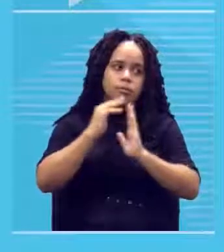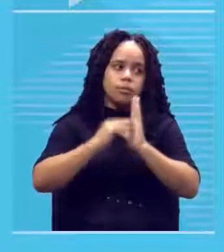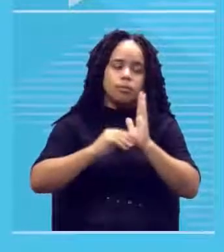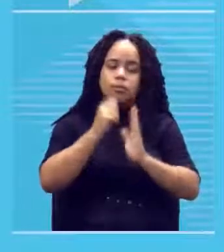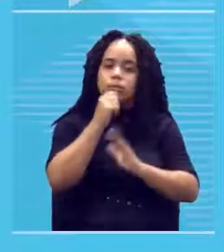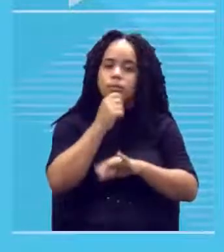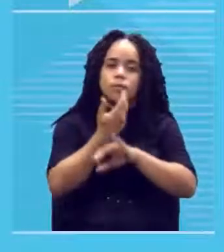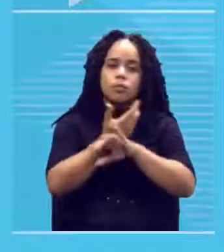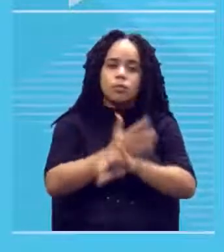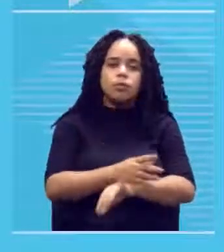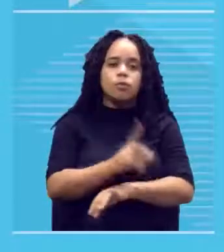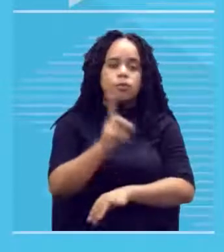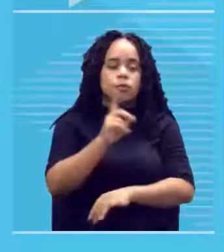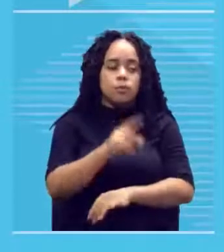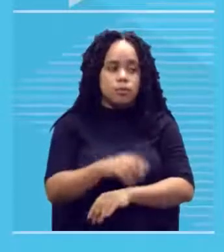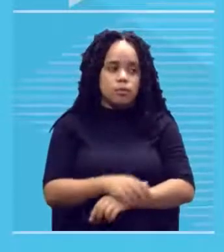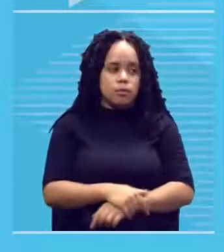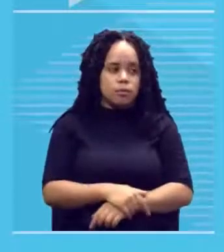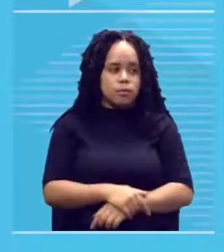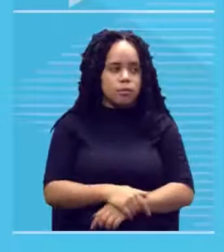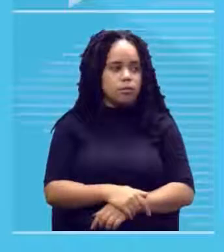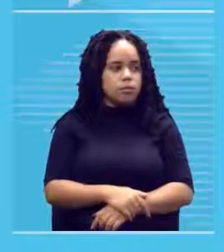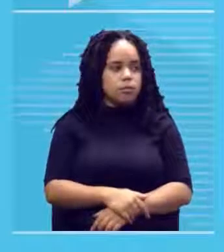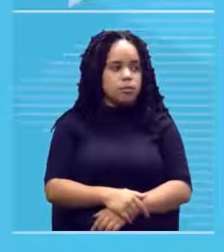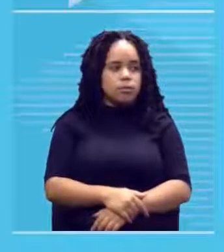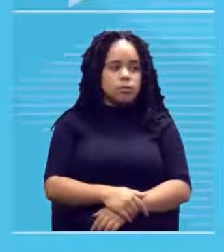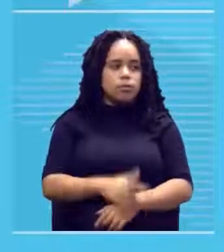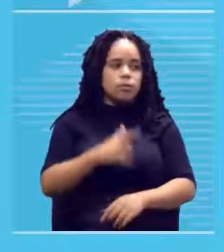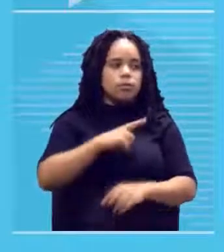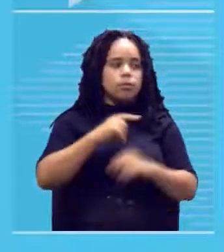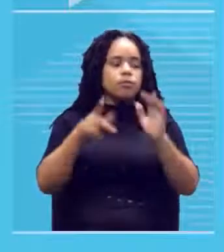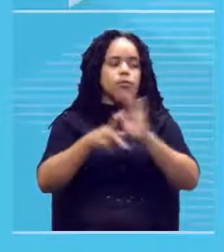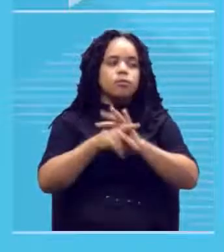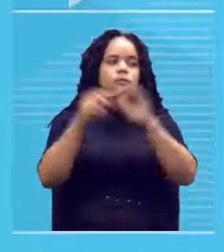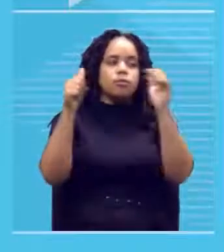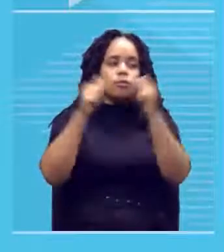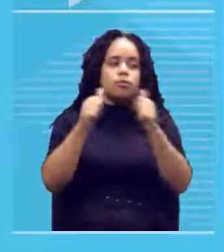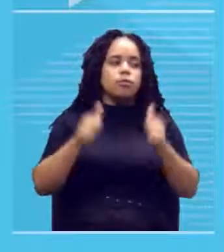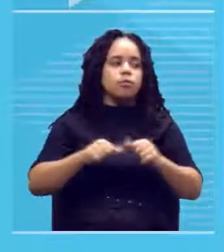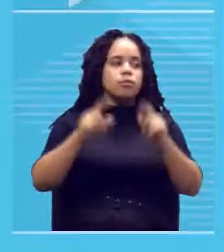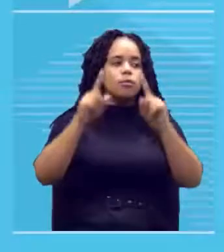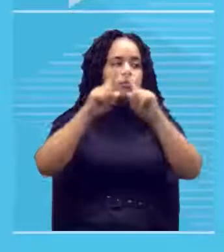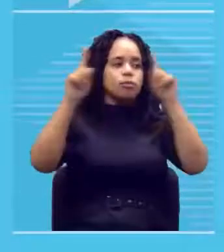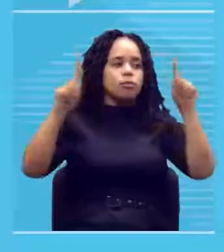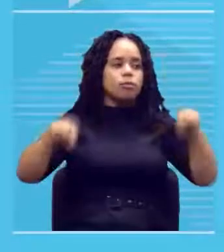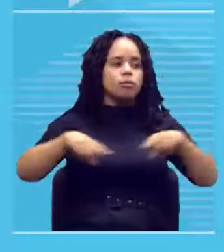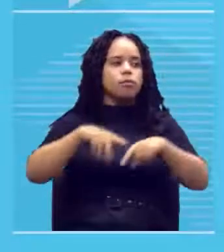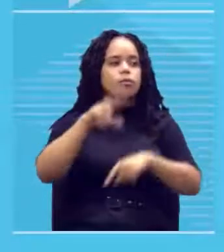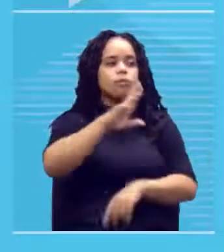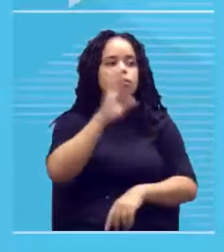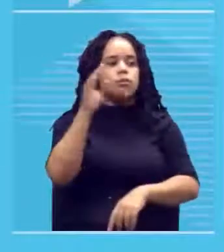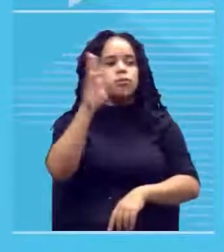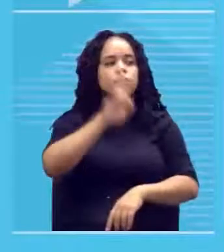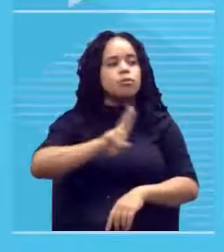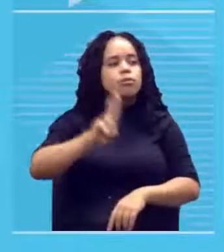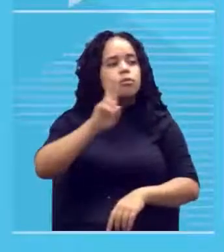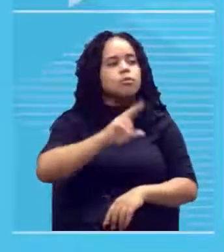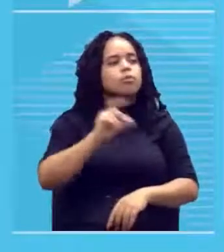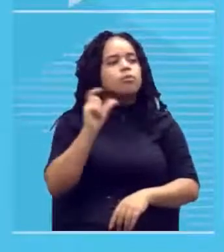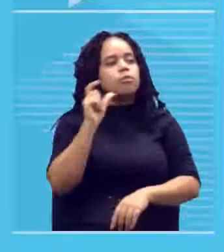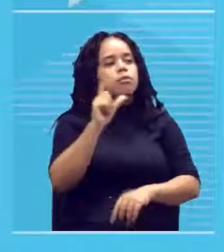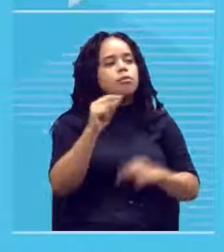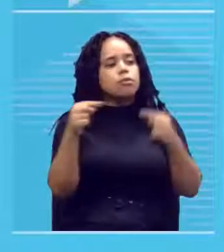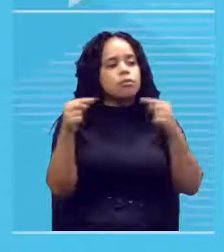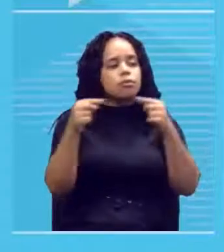secou ainda e geralmente assume a forma de mural muitas vezes inclusive o termo é utilizado para referência a pintura mural em